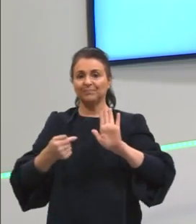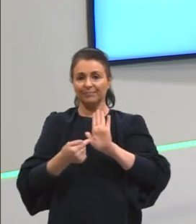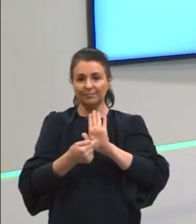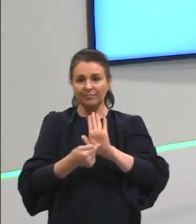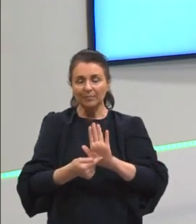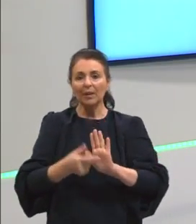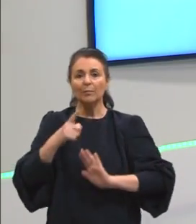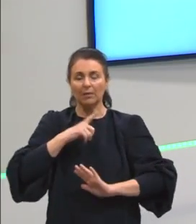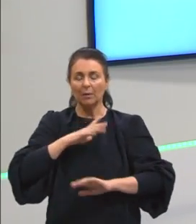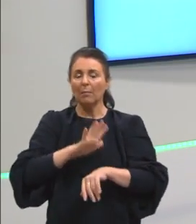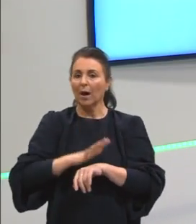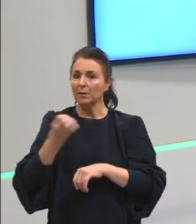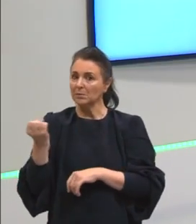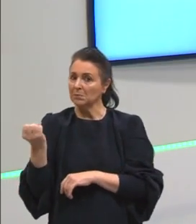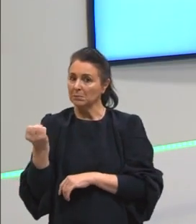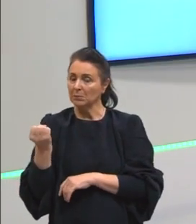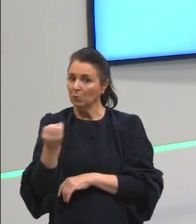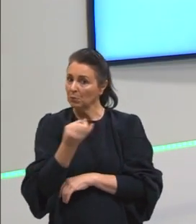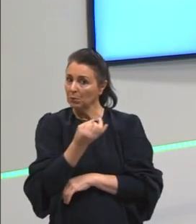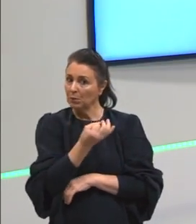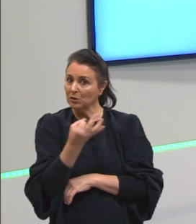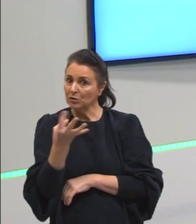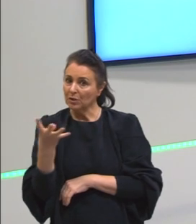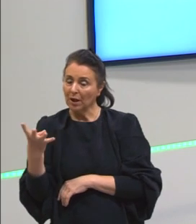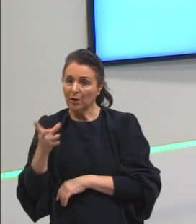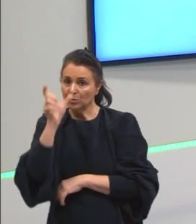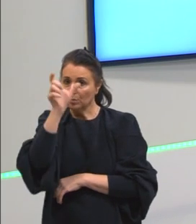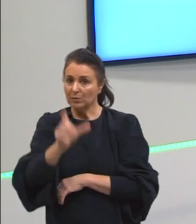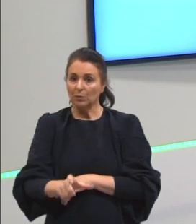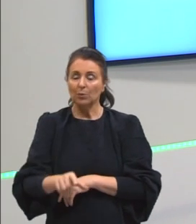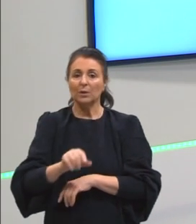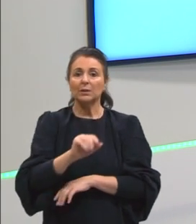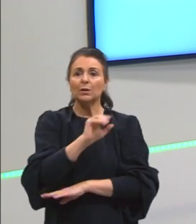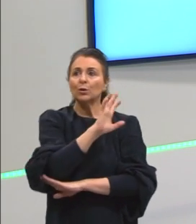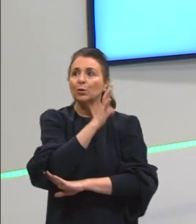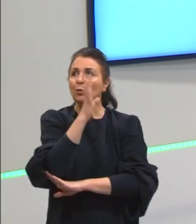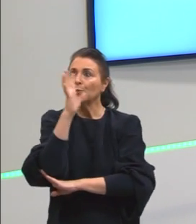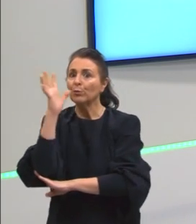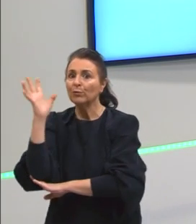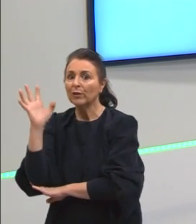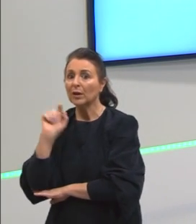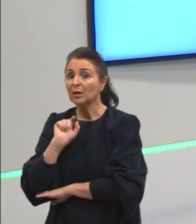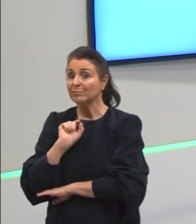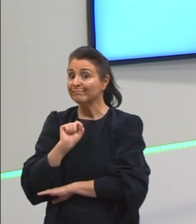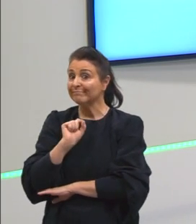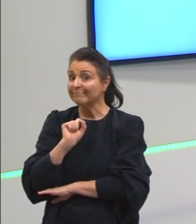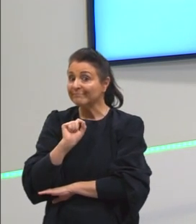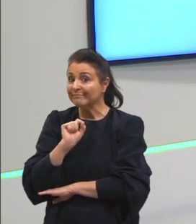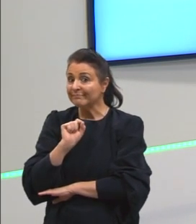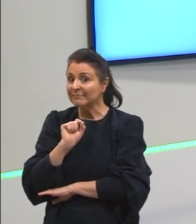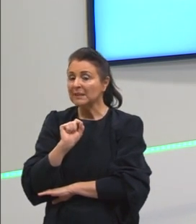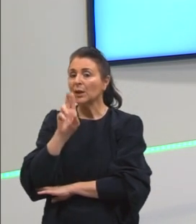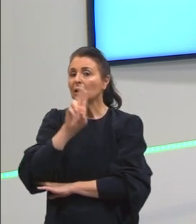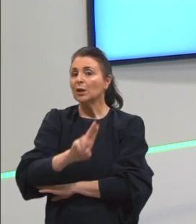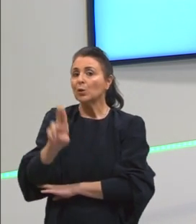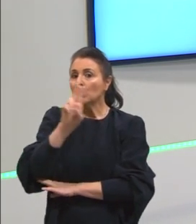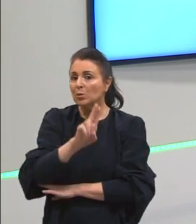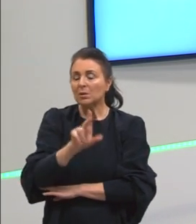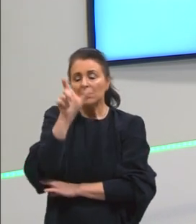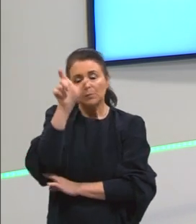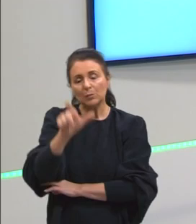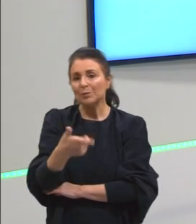ter mais gente, né, pessoas. Em compensação, as áreas verdes vão sendo ocupadas aí pelas pessoas que não têm tanto poder